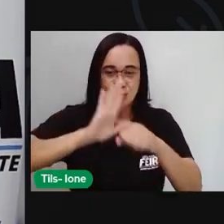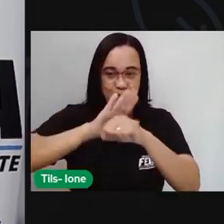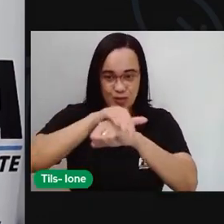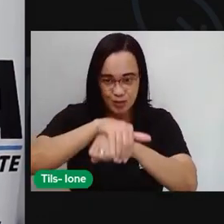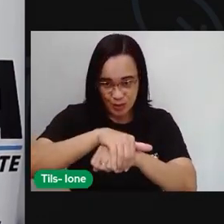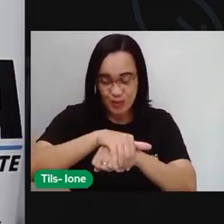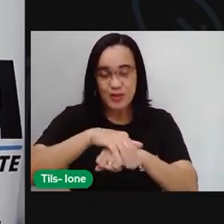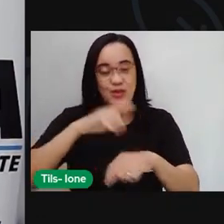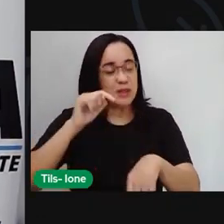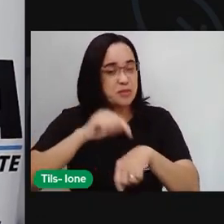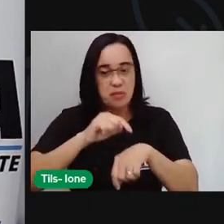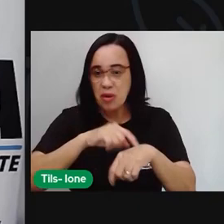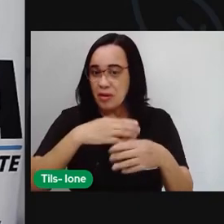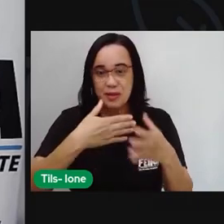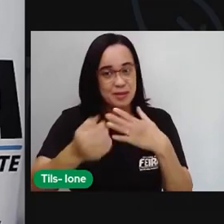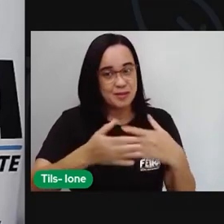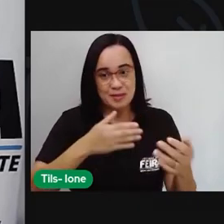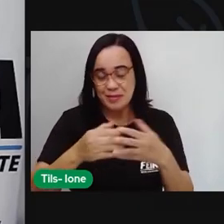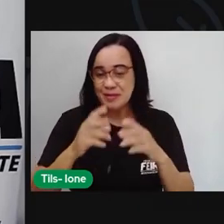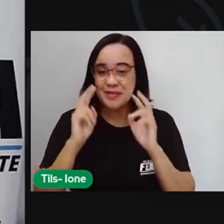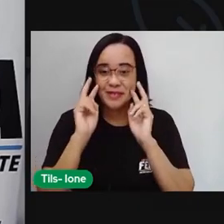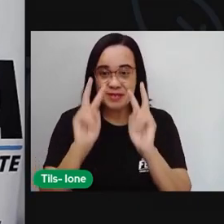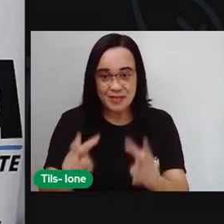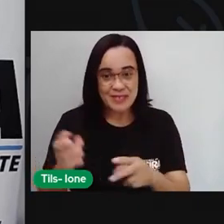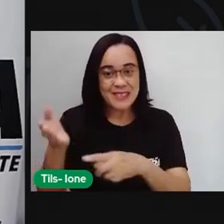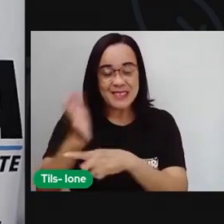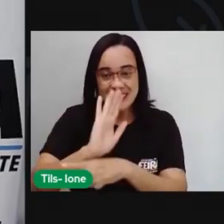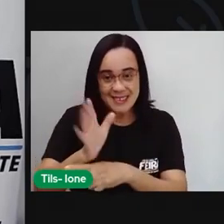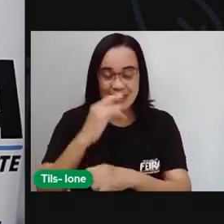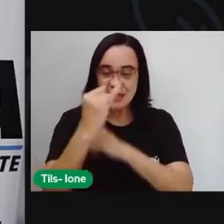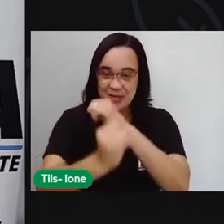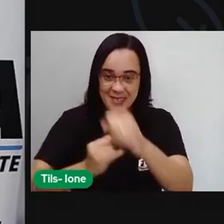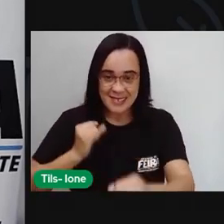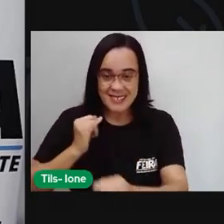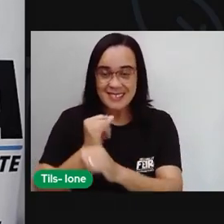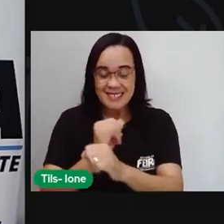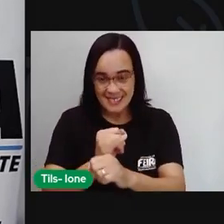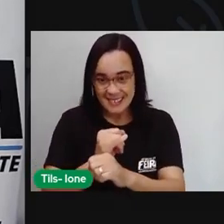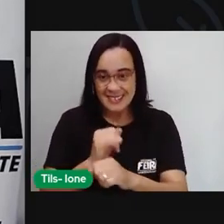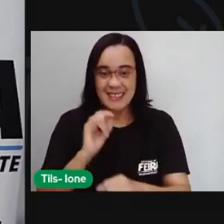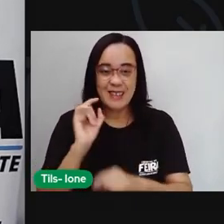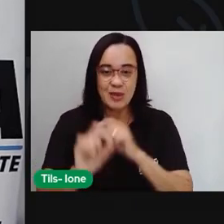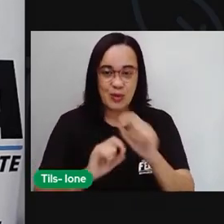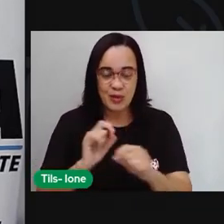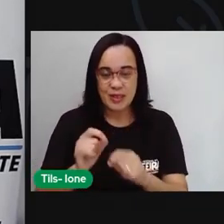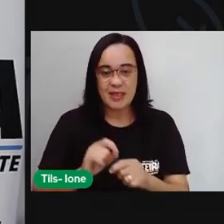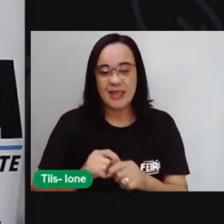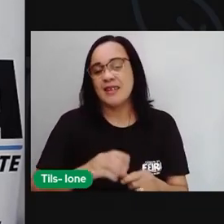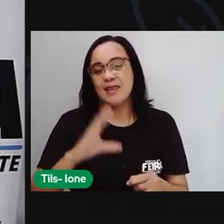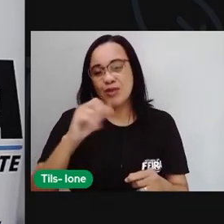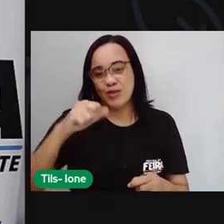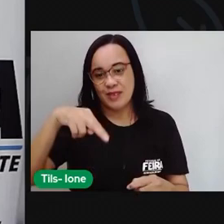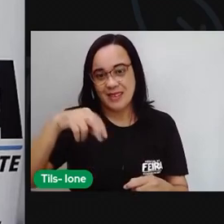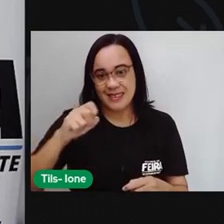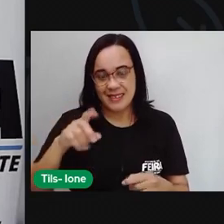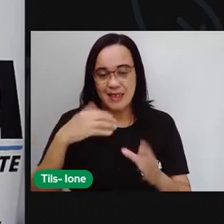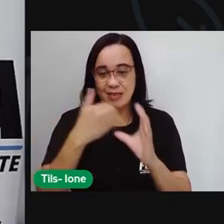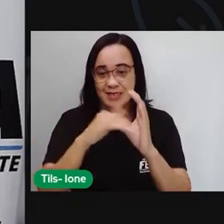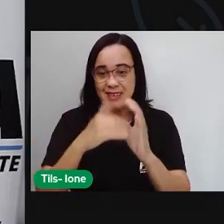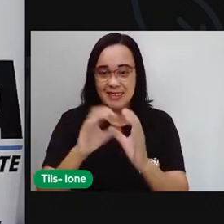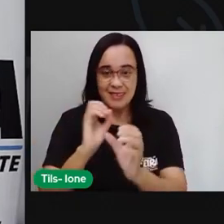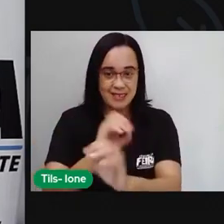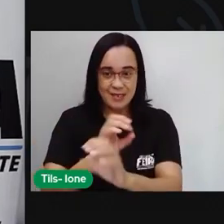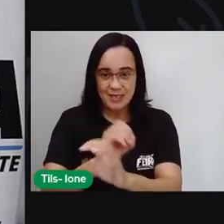independente aí do horário que você esteja assistindo aí pela internet, não é? Através aí do canal da CEDUC, essa videoaula,